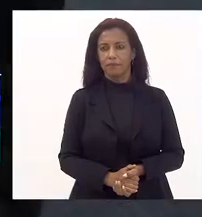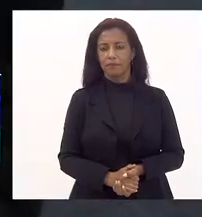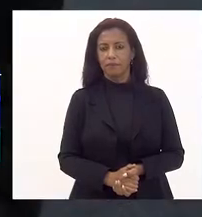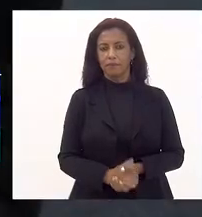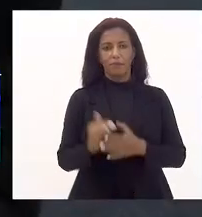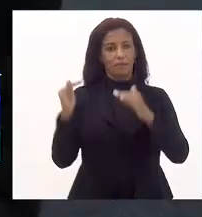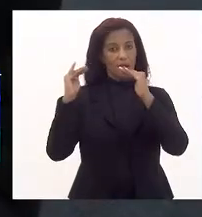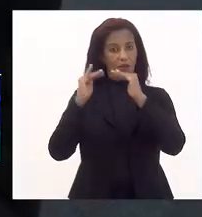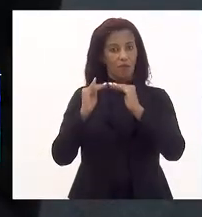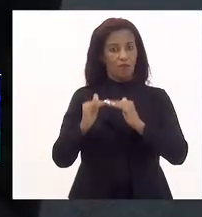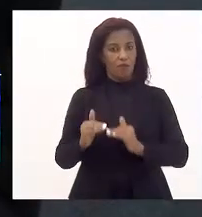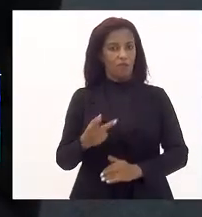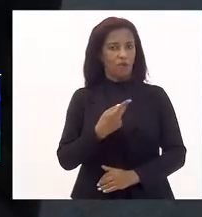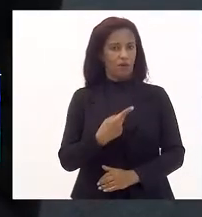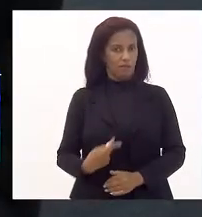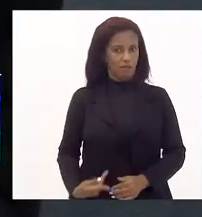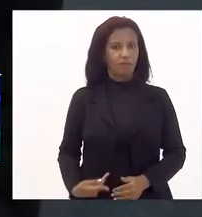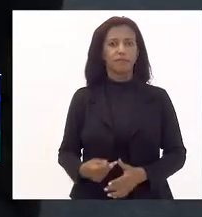Favorável, presidente.